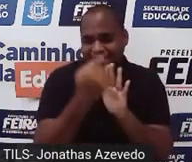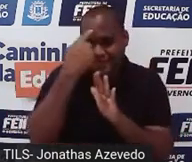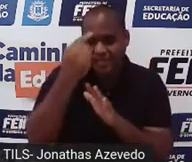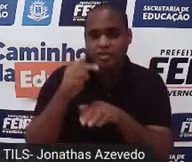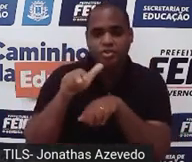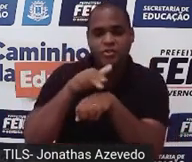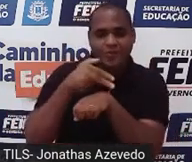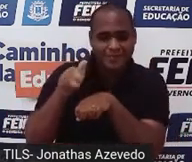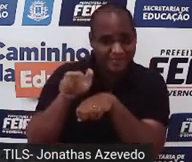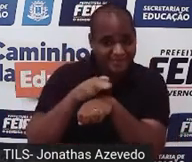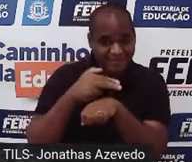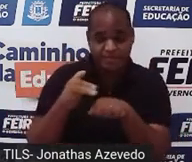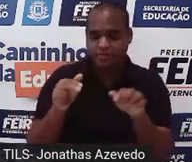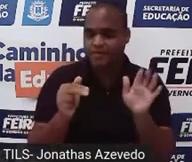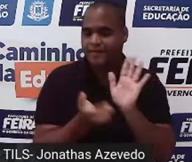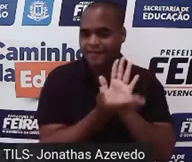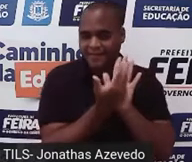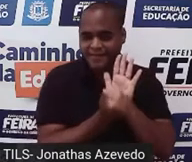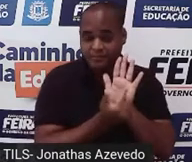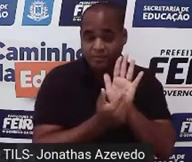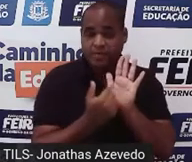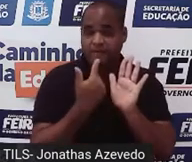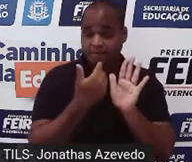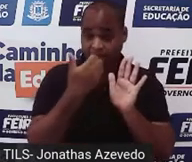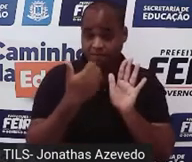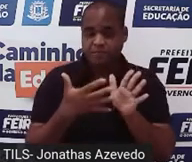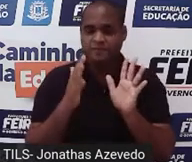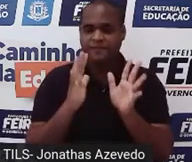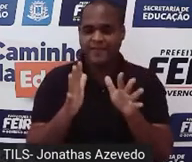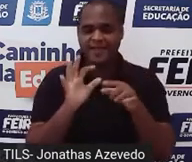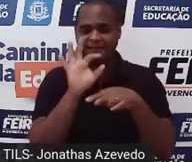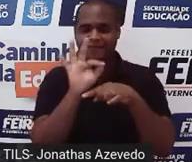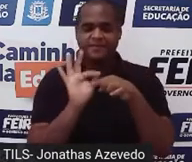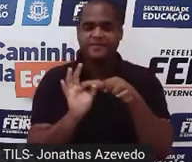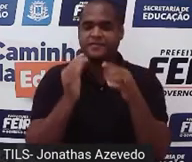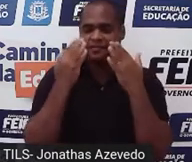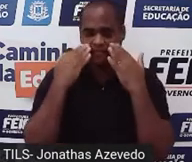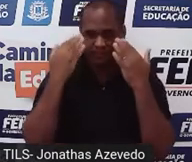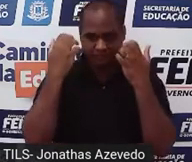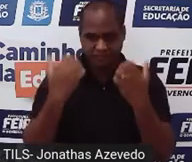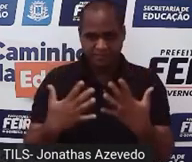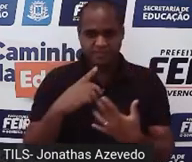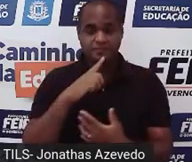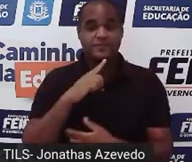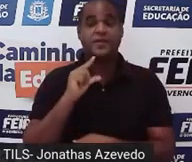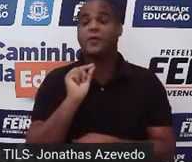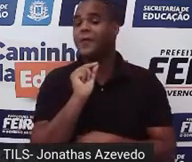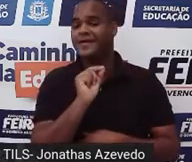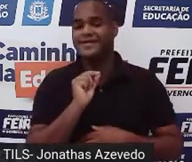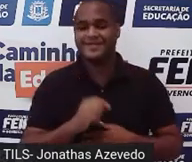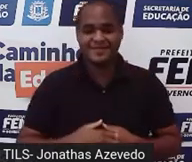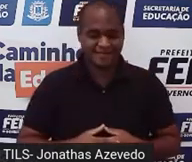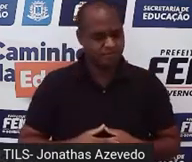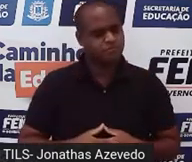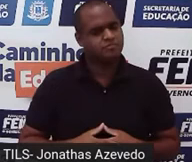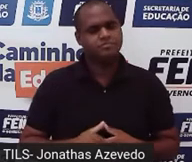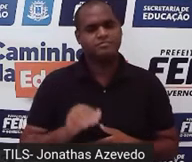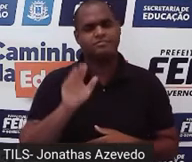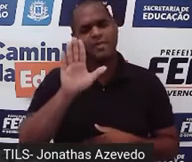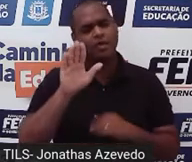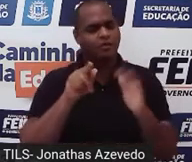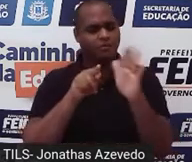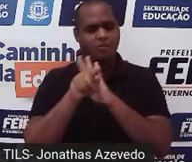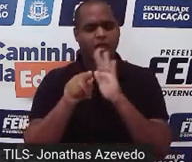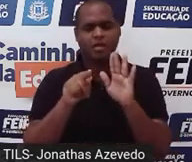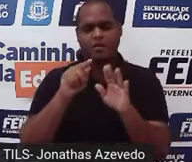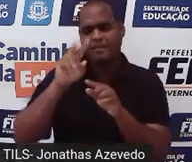chocolate, já falei ali qual é a fração que representa aquela barrinha que estava ali, mas você